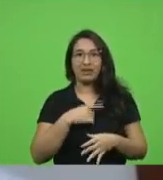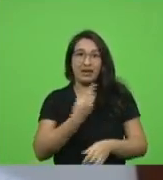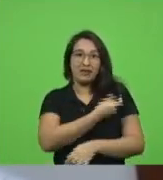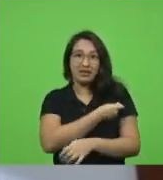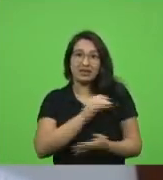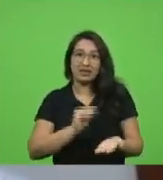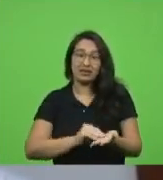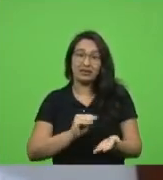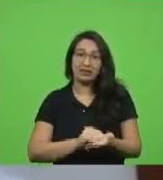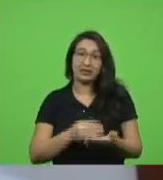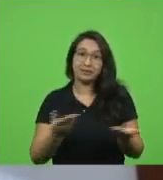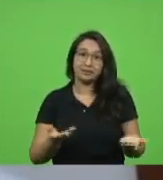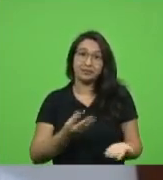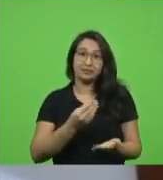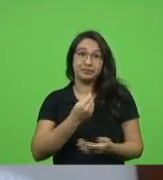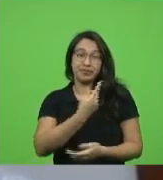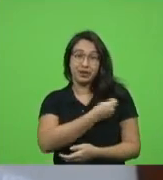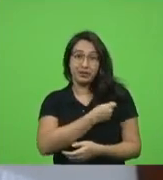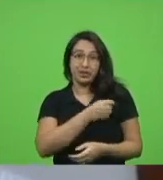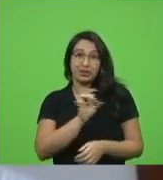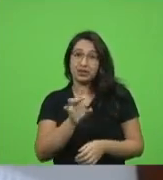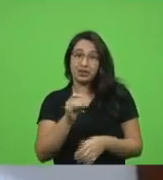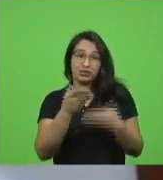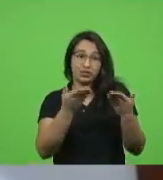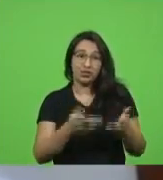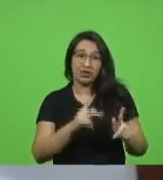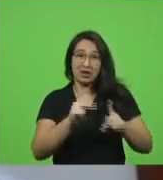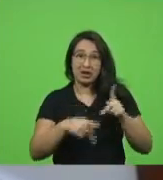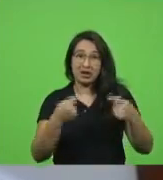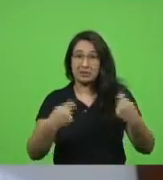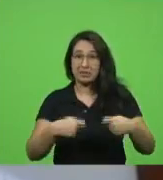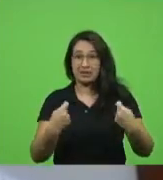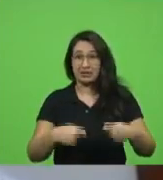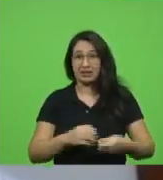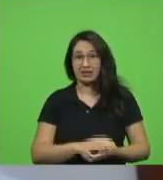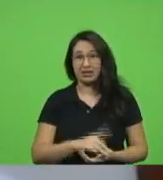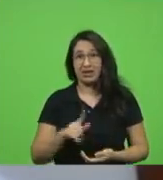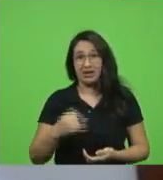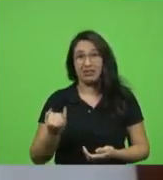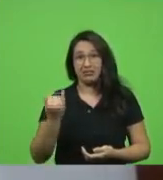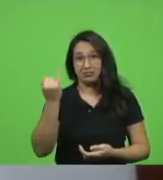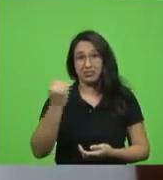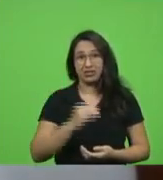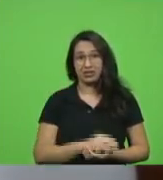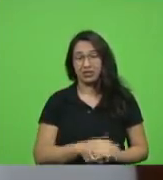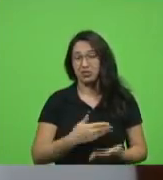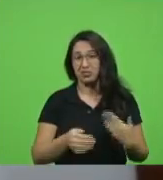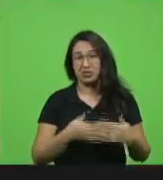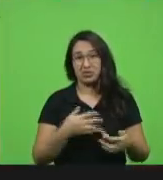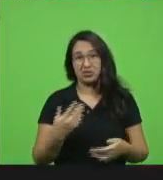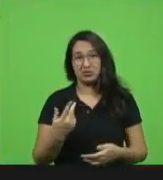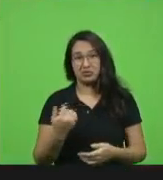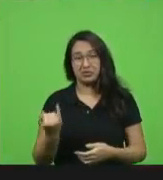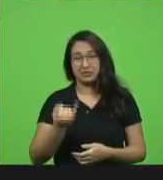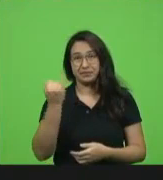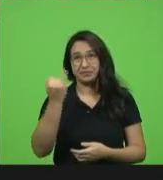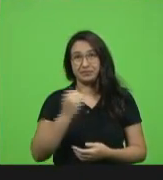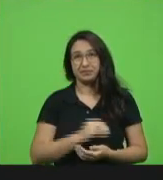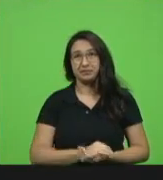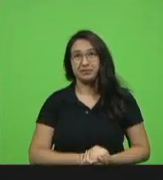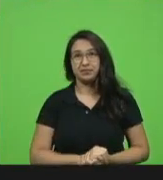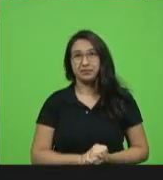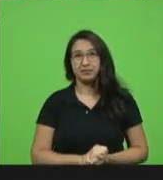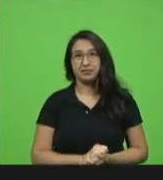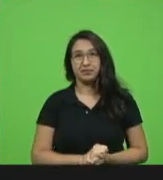vacina o que tem o povo tudo que é vacina é importante nesse momento obrigada pela explicação